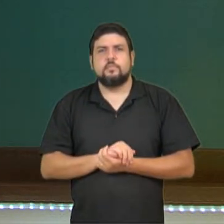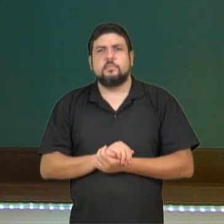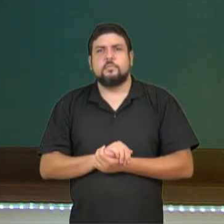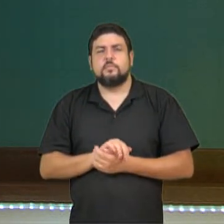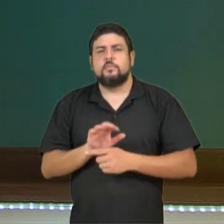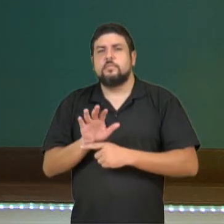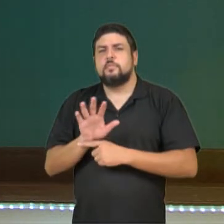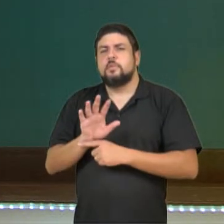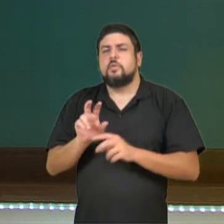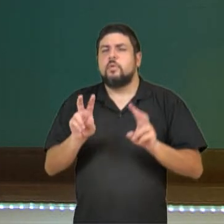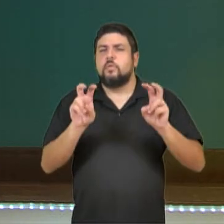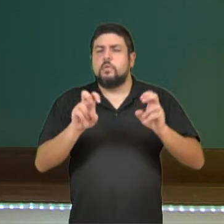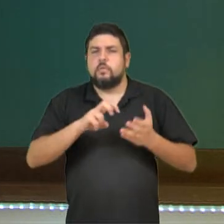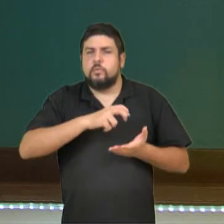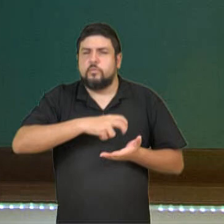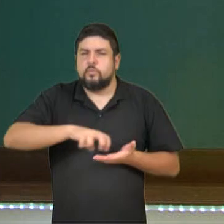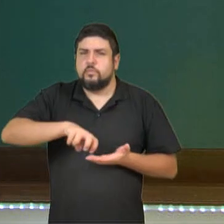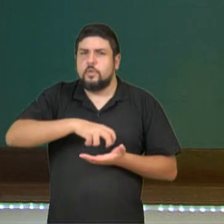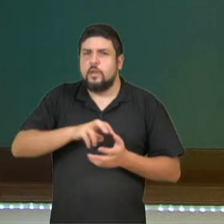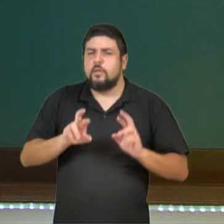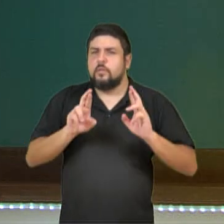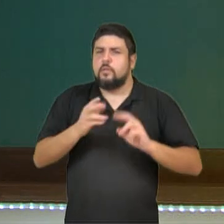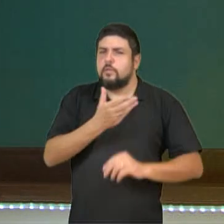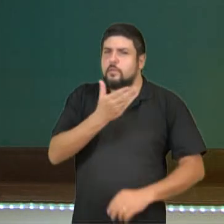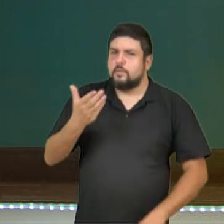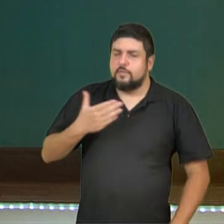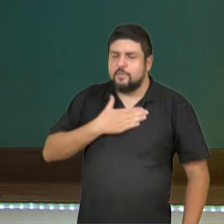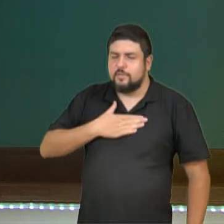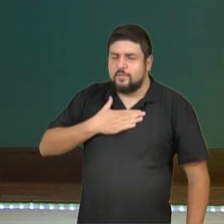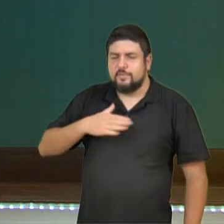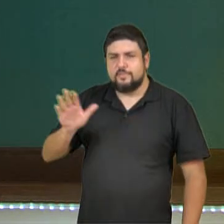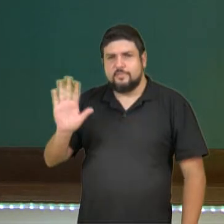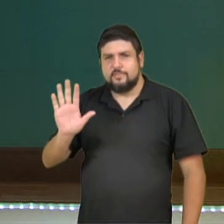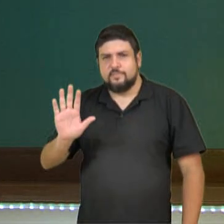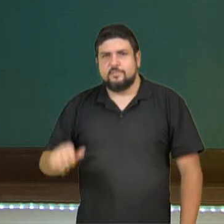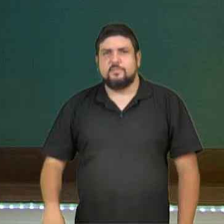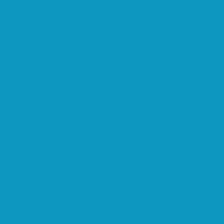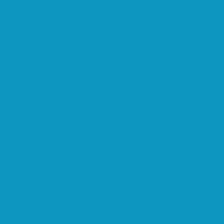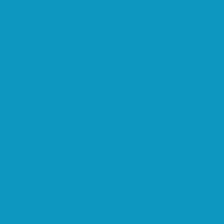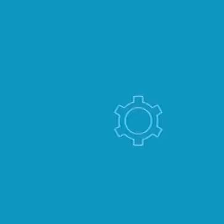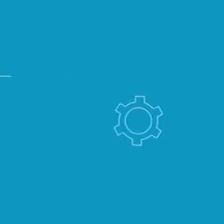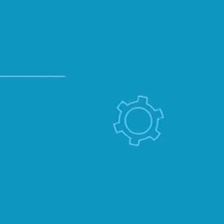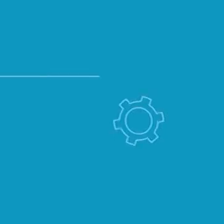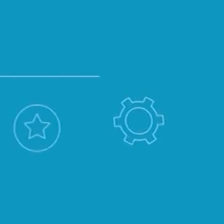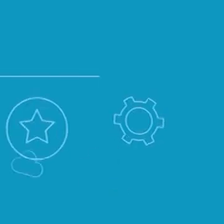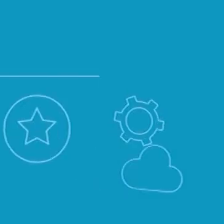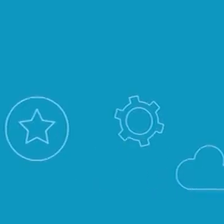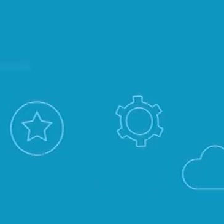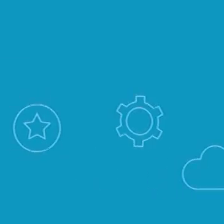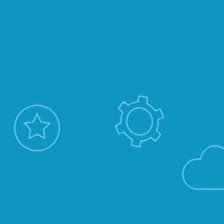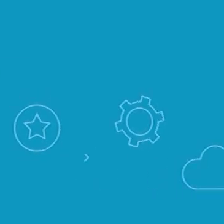vídeo nós falamos sobre o skate. Eu espero que vocês tenham gostado. Até breve! Transcrição